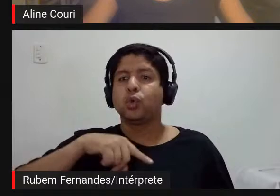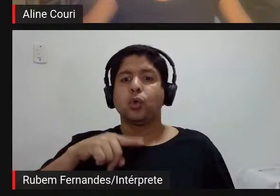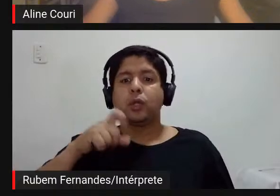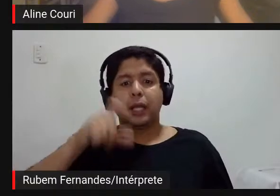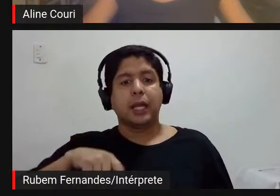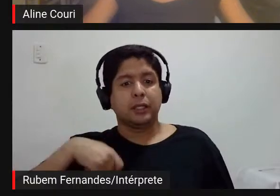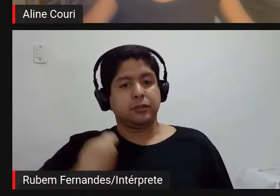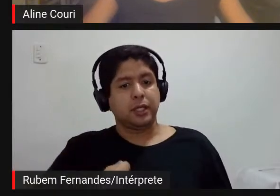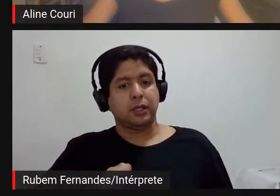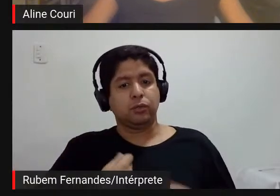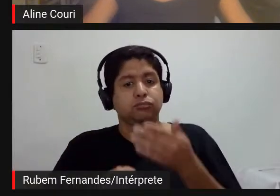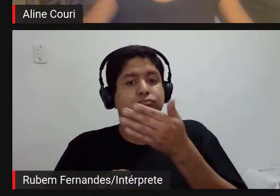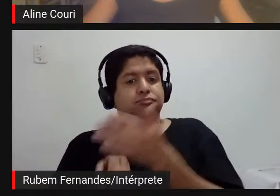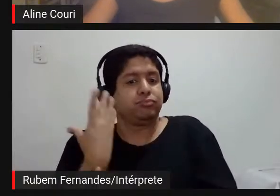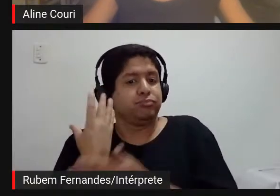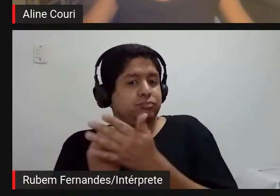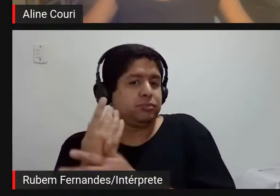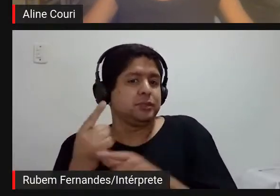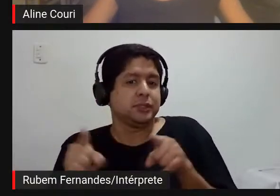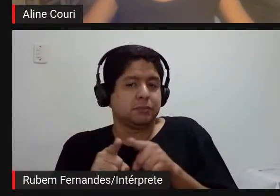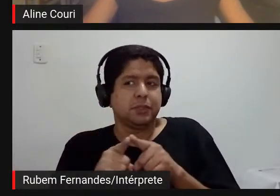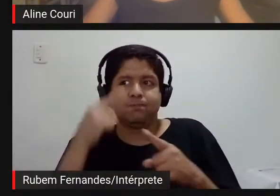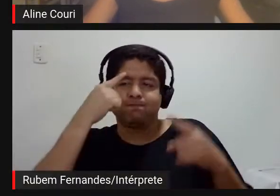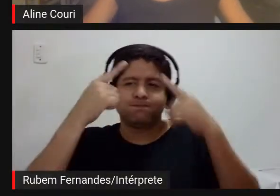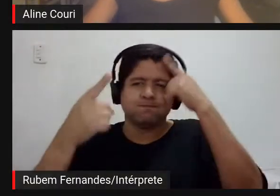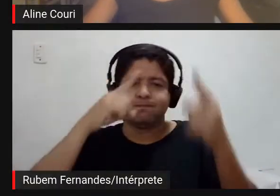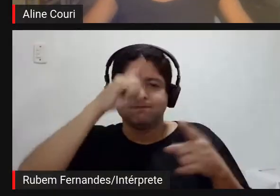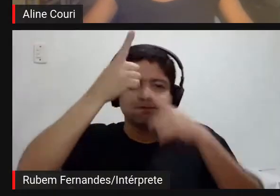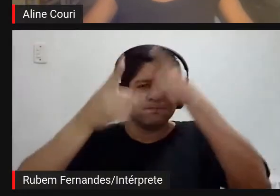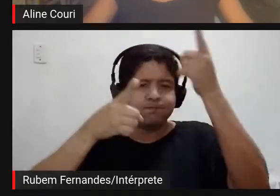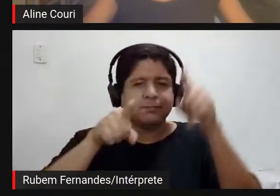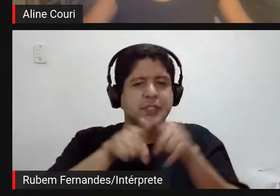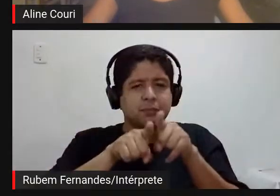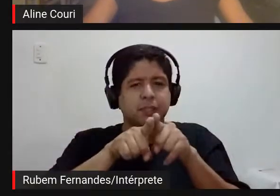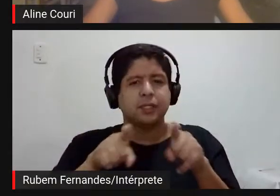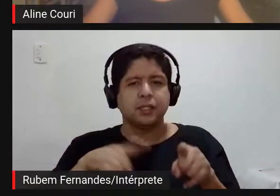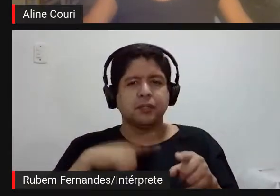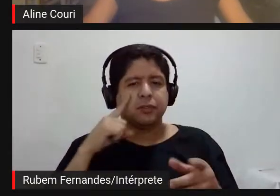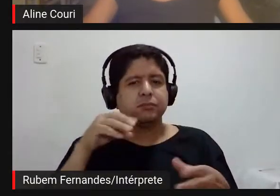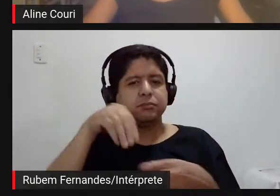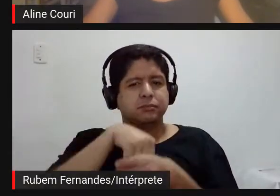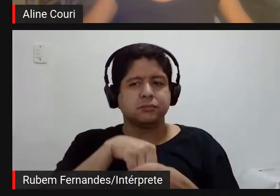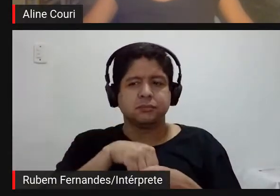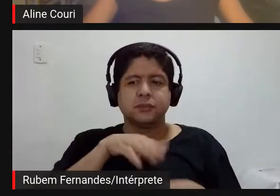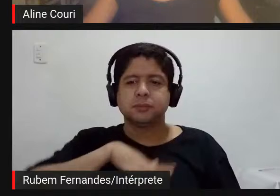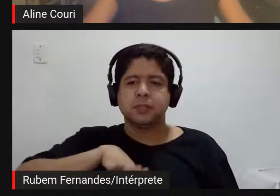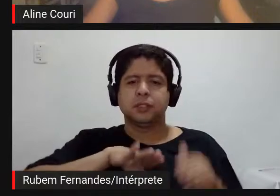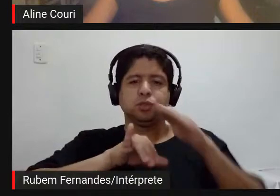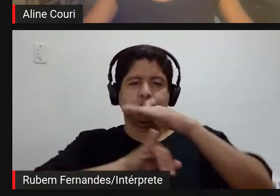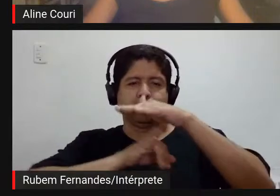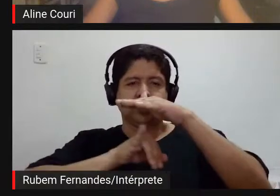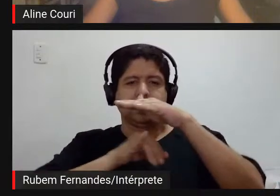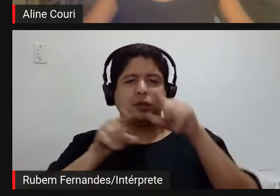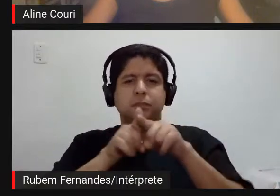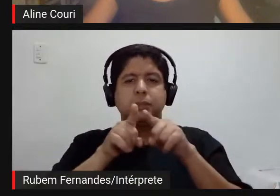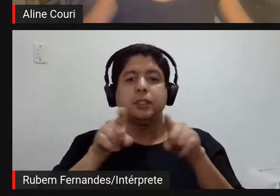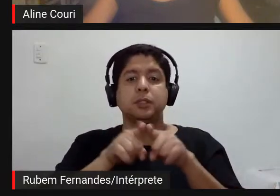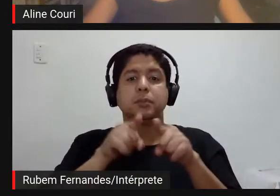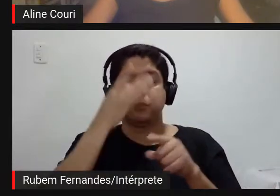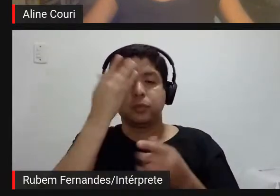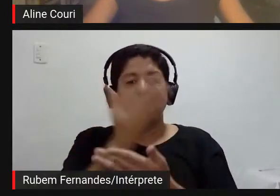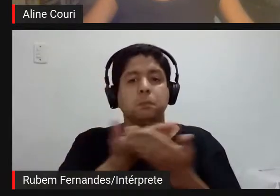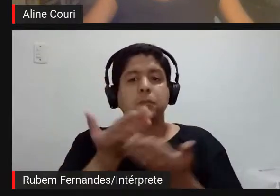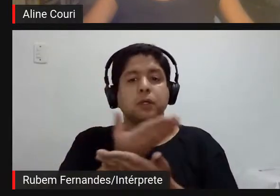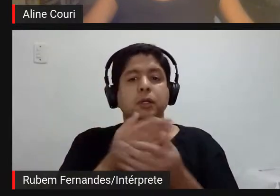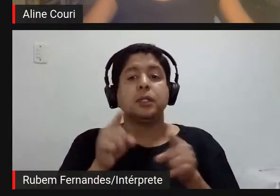criadores né então por que não usar isso dentro né dos espaços institucionais né os mediadores eu penso muito também em